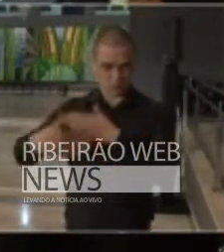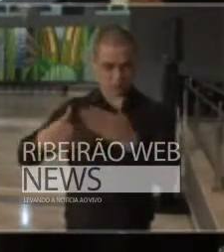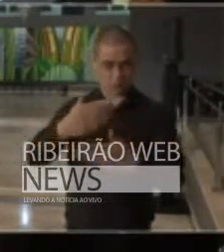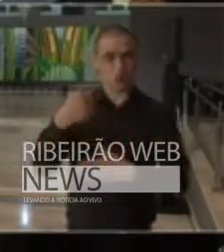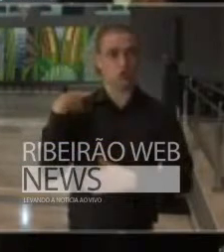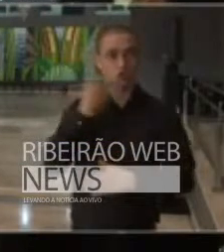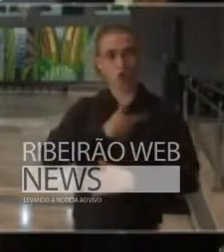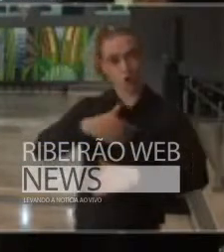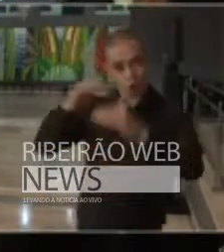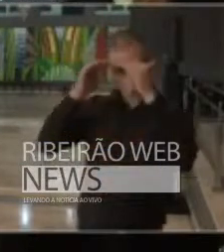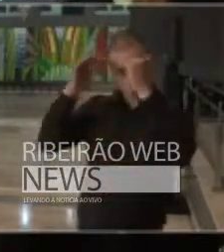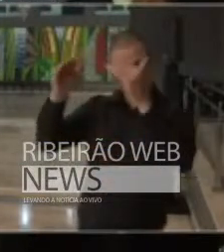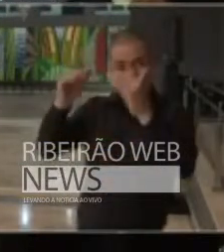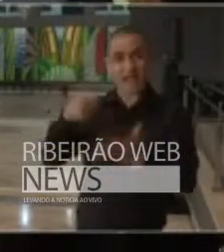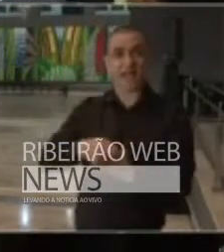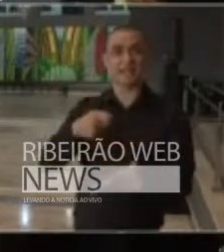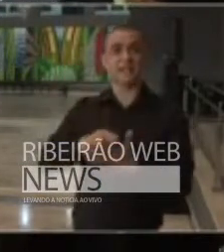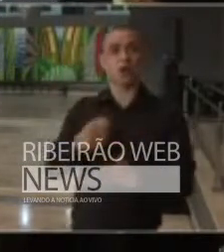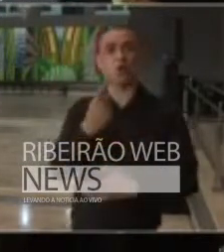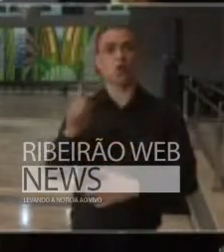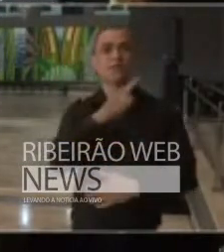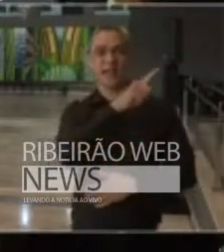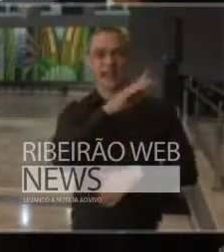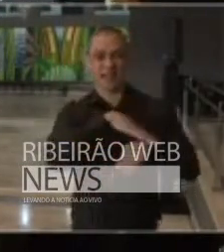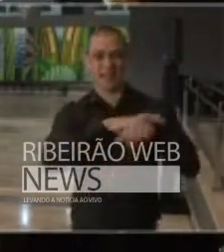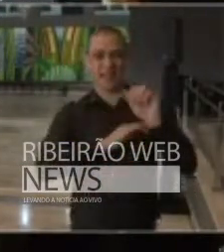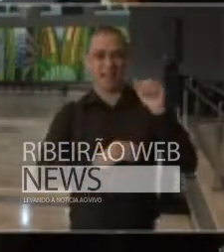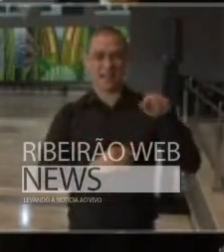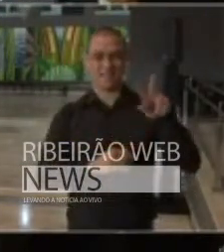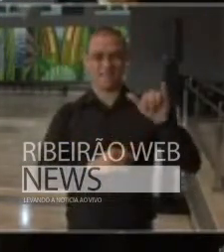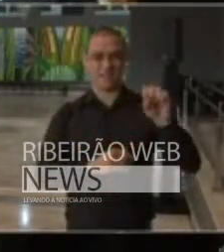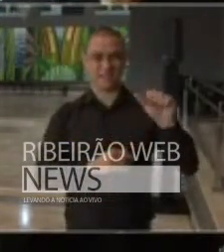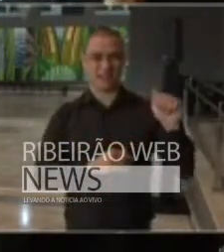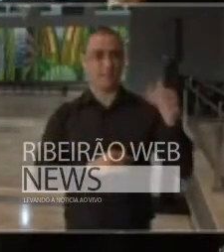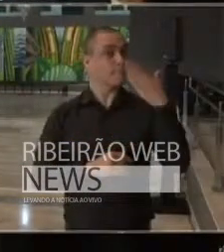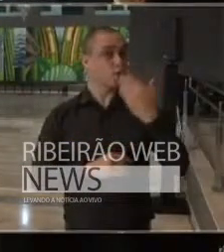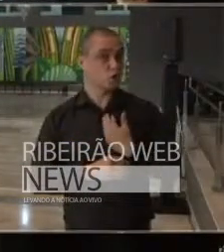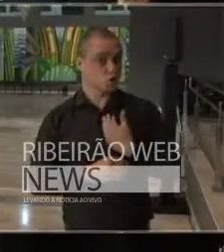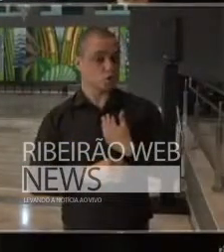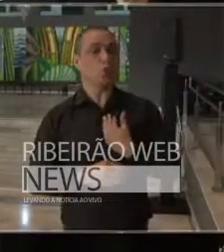cumprindo as últimas exigências da Anvisa e